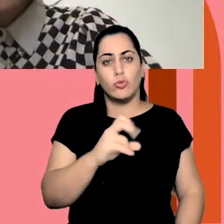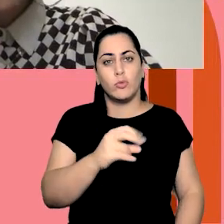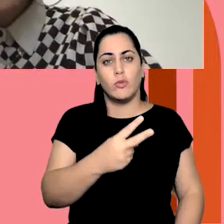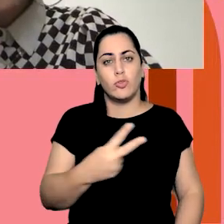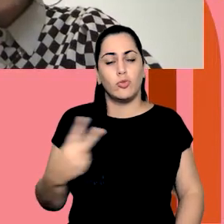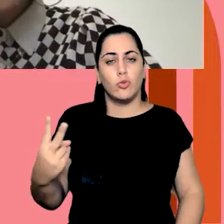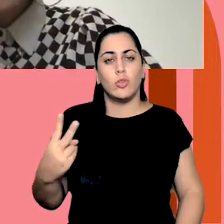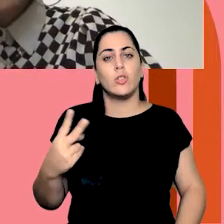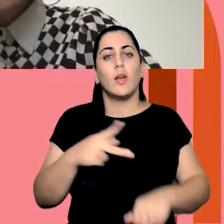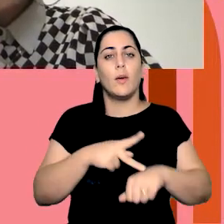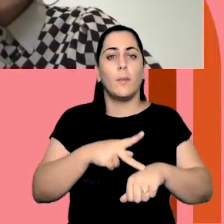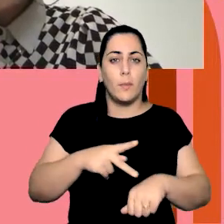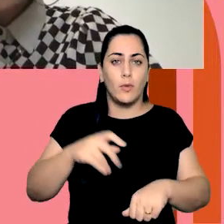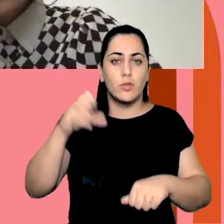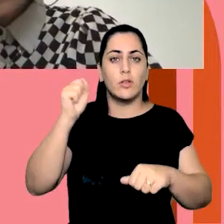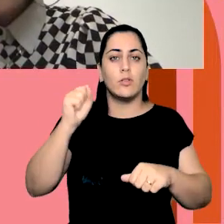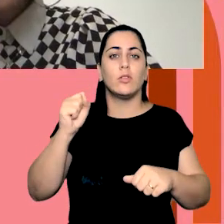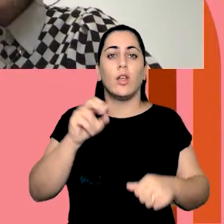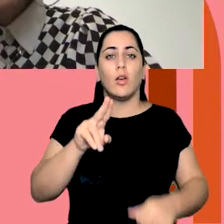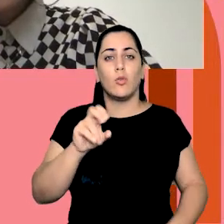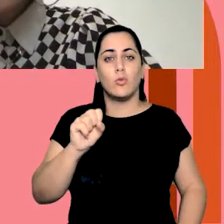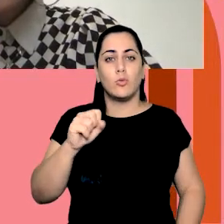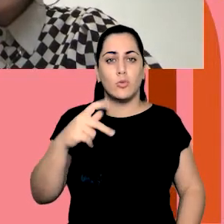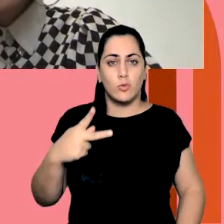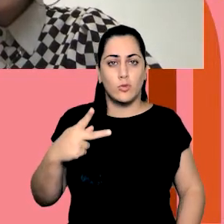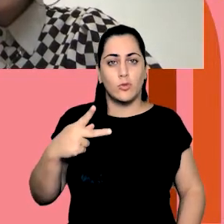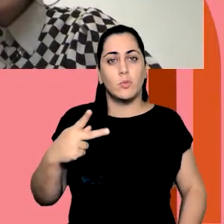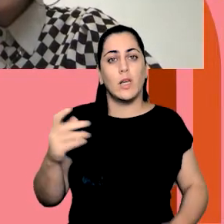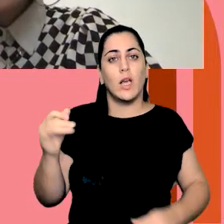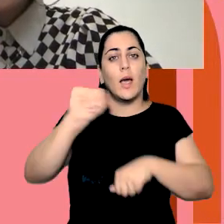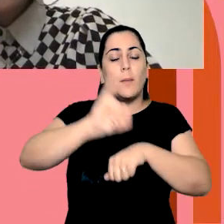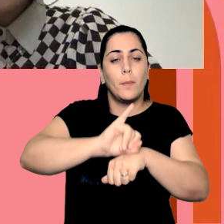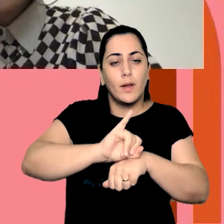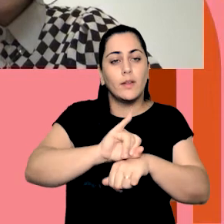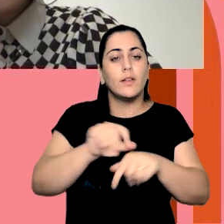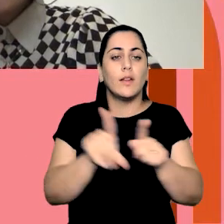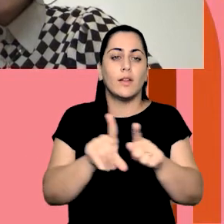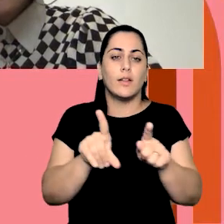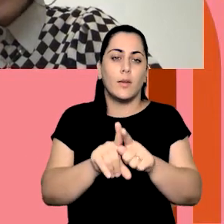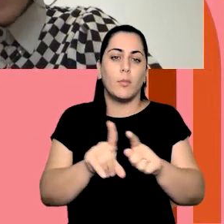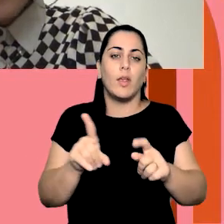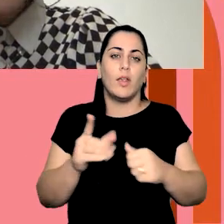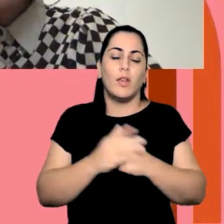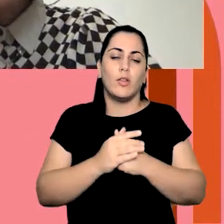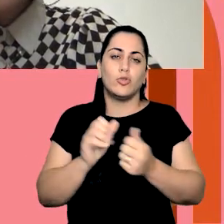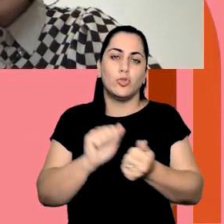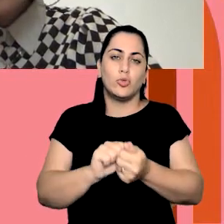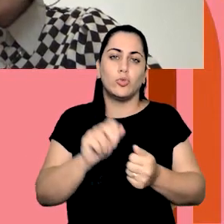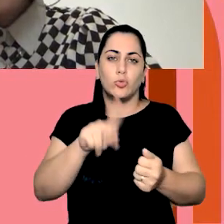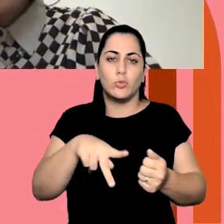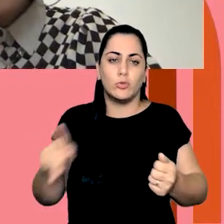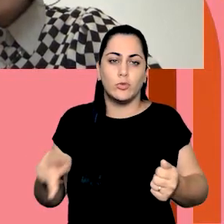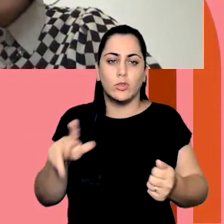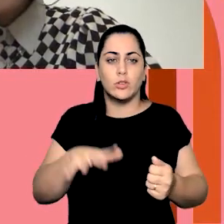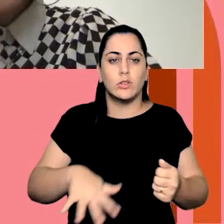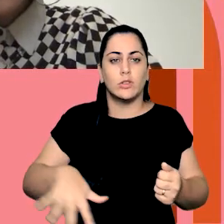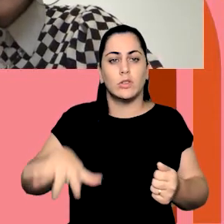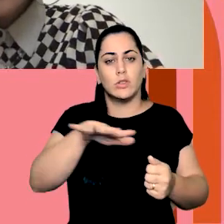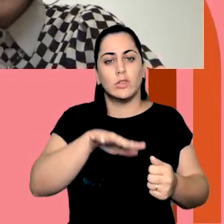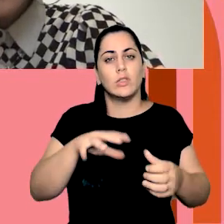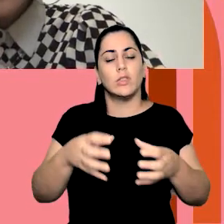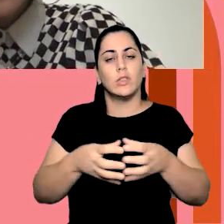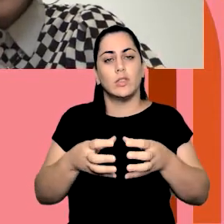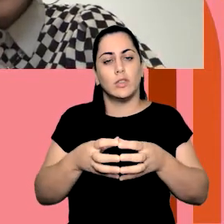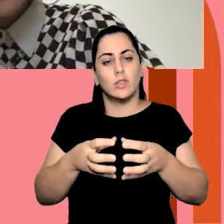de Pós-Graduantos da USP Capital e atua na representação dissente da pós-graduação da congregação, da